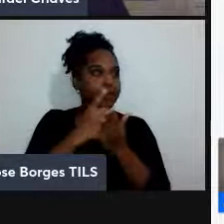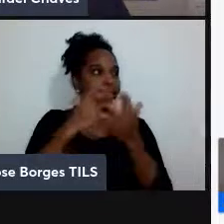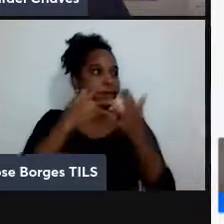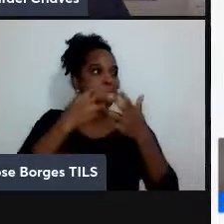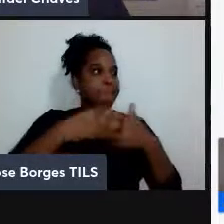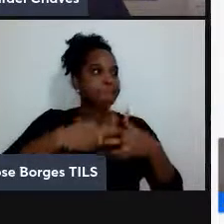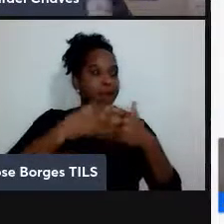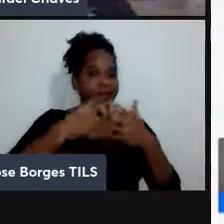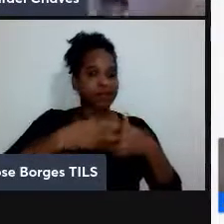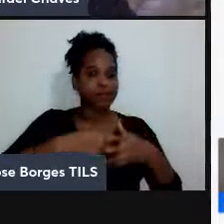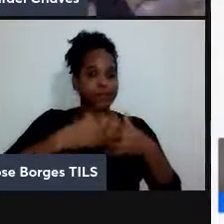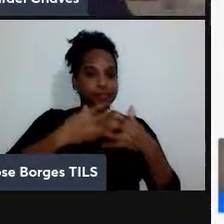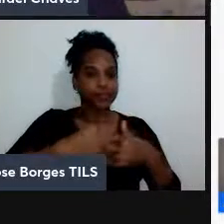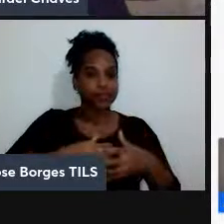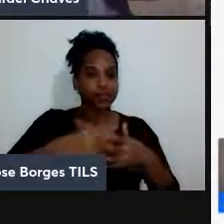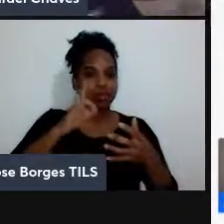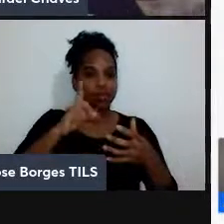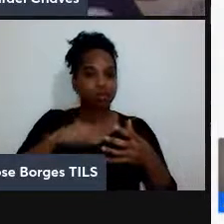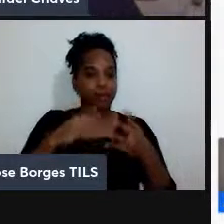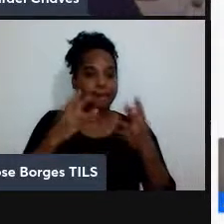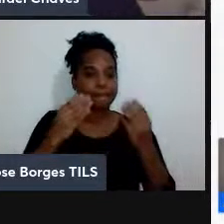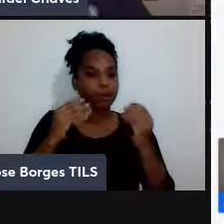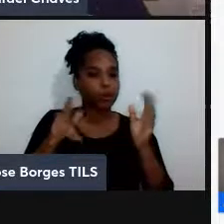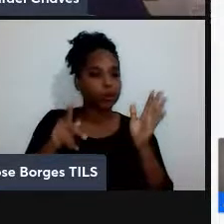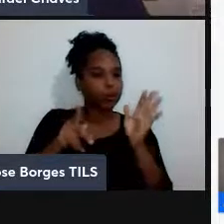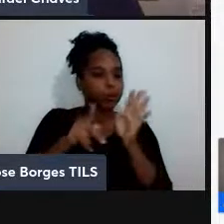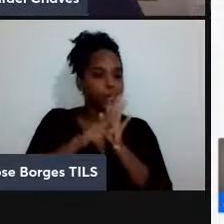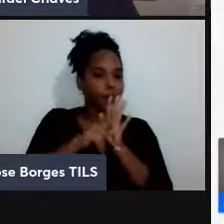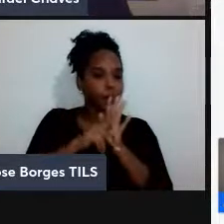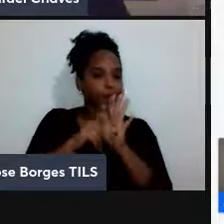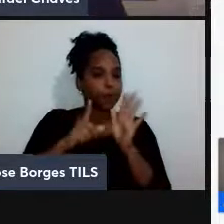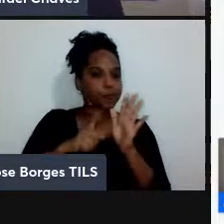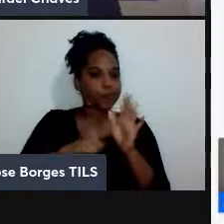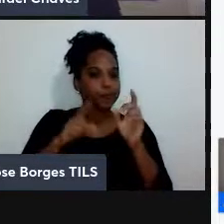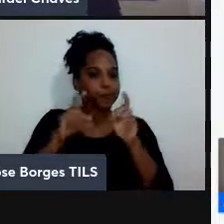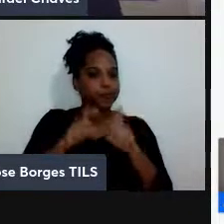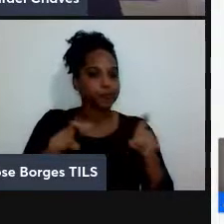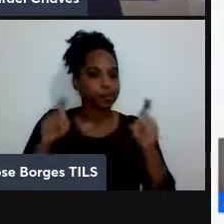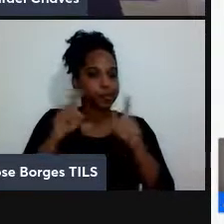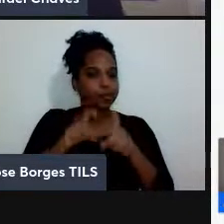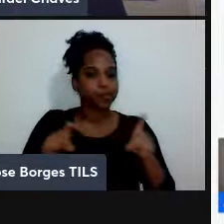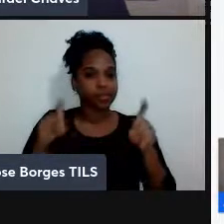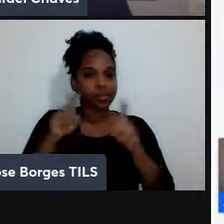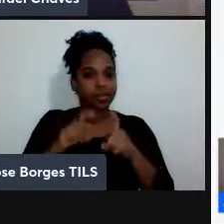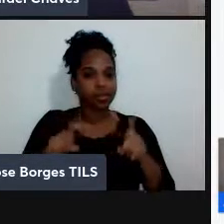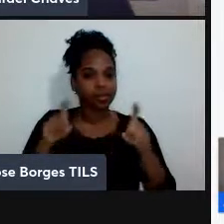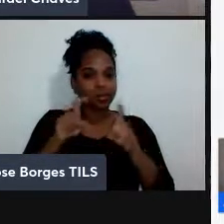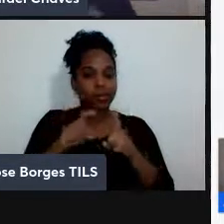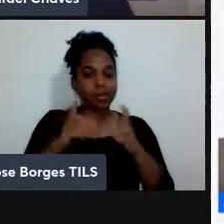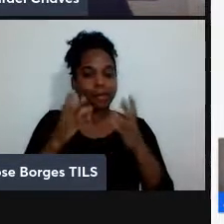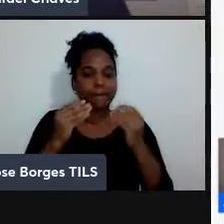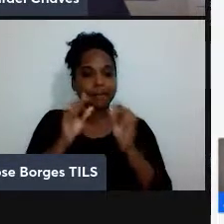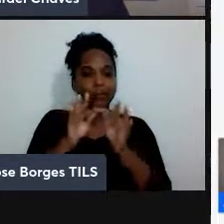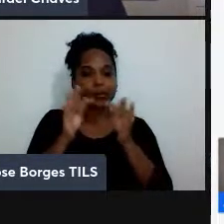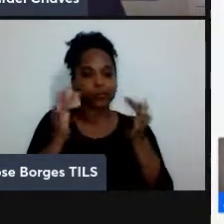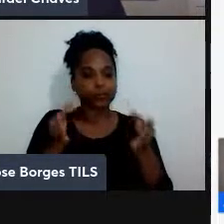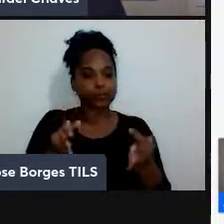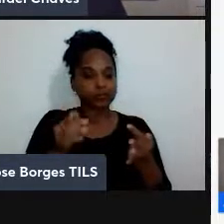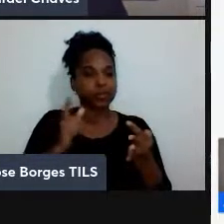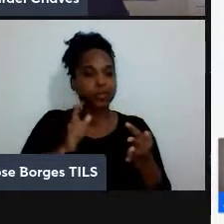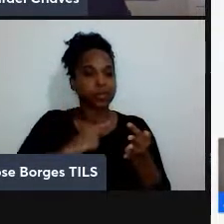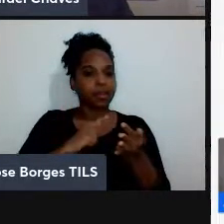regime muito específico porque os nossos computadores quânticos são muito rudimentares ainda mas assim tem algumas